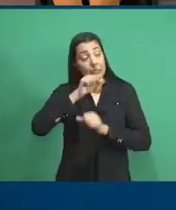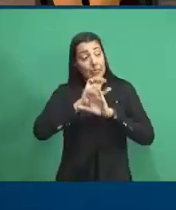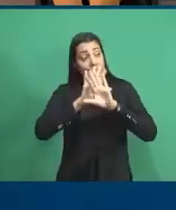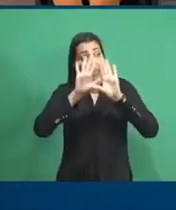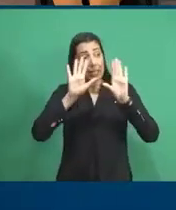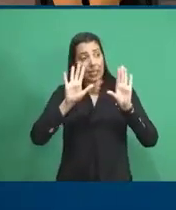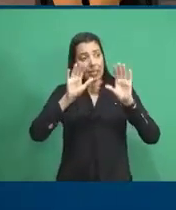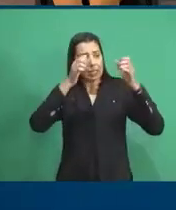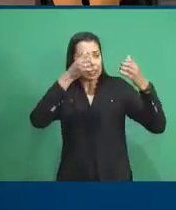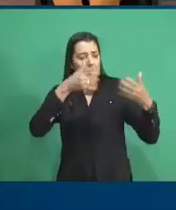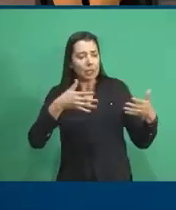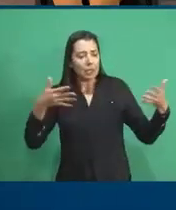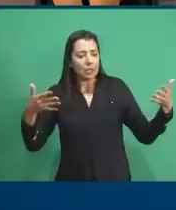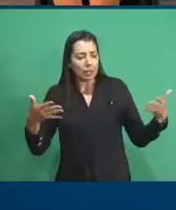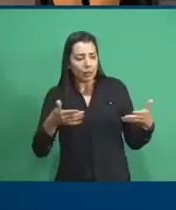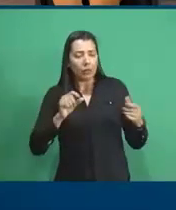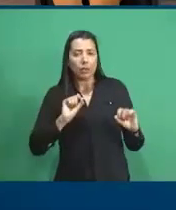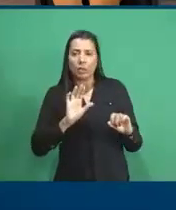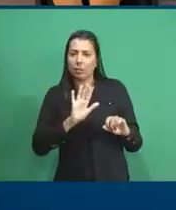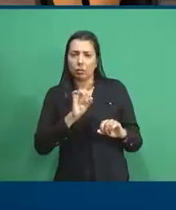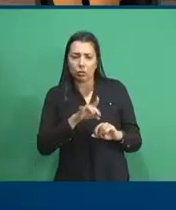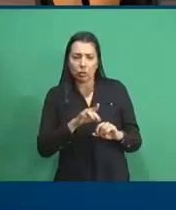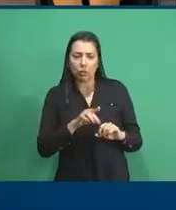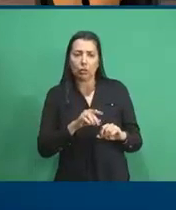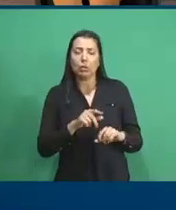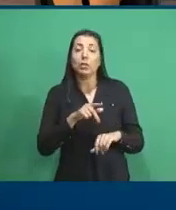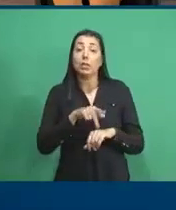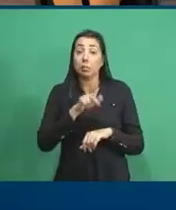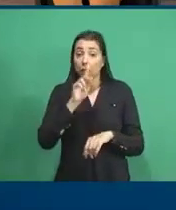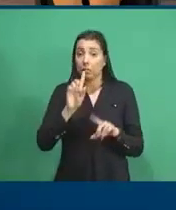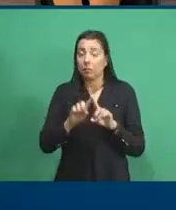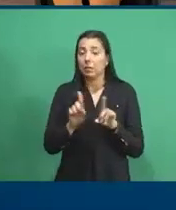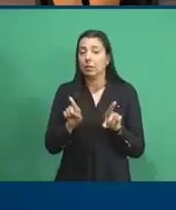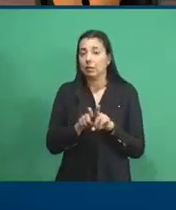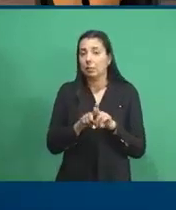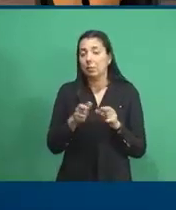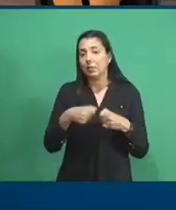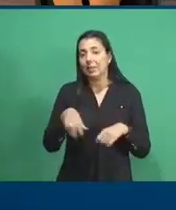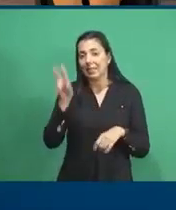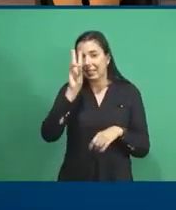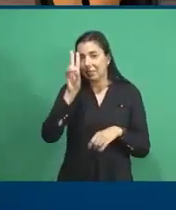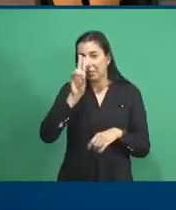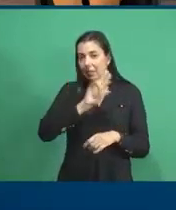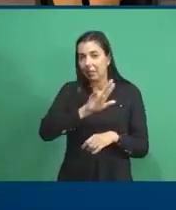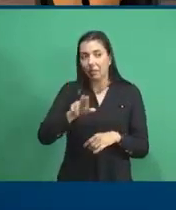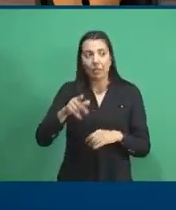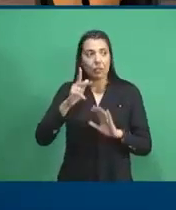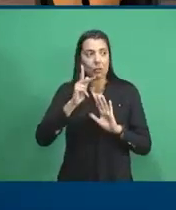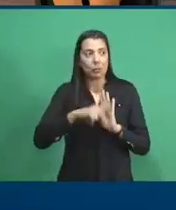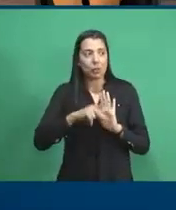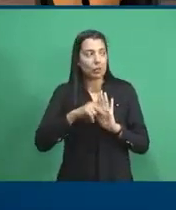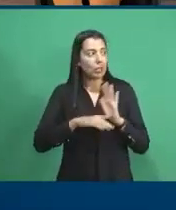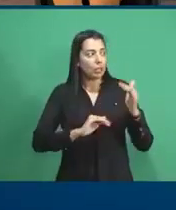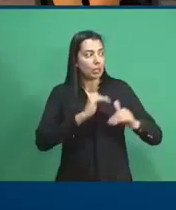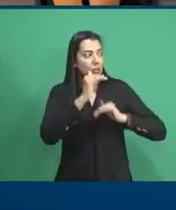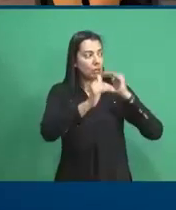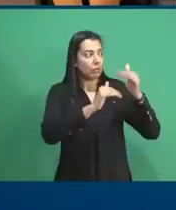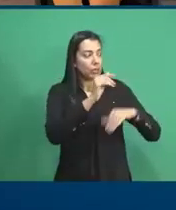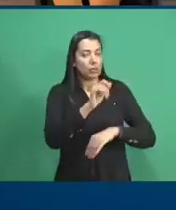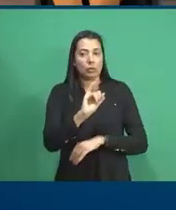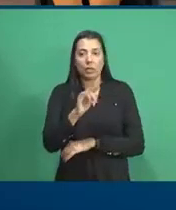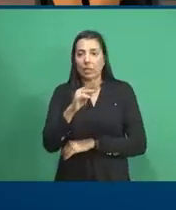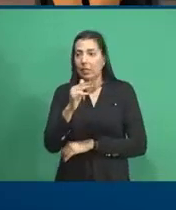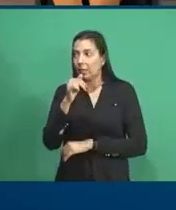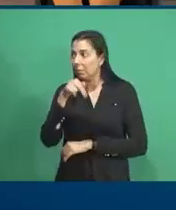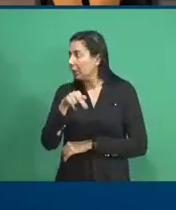que quando a gente fala não só na pós-graduação, mas a gente tem que lembrar que muitos dos projetos que são desenvolvidos no IMPA